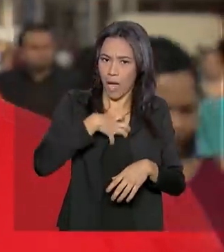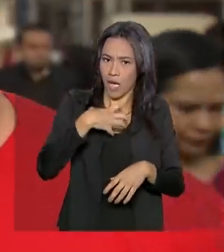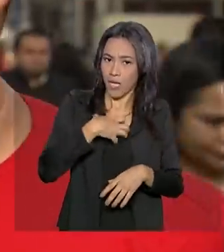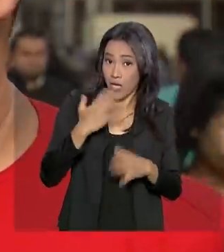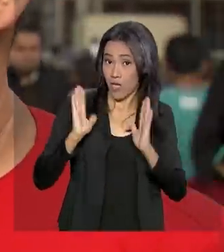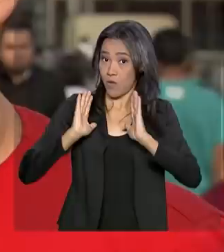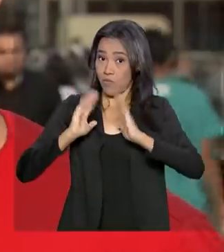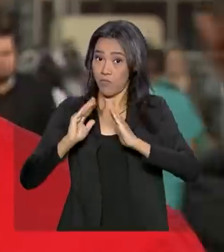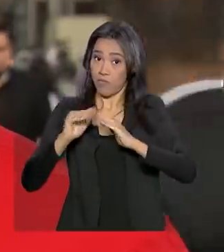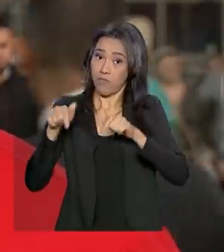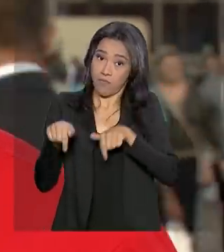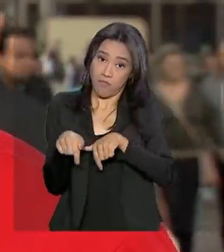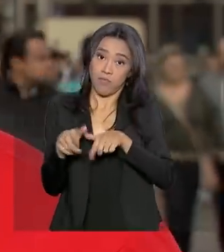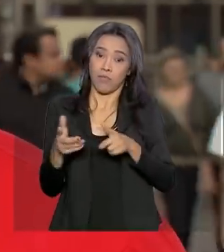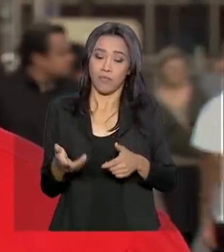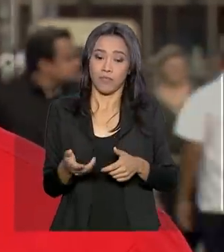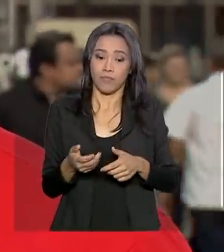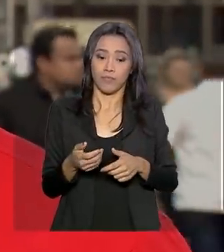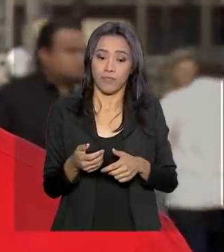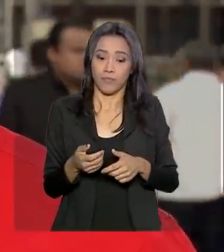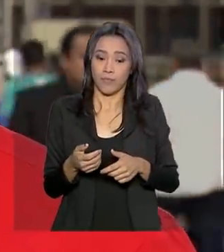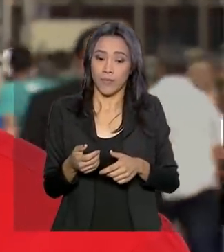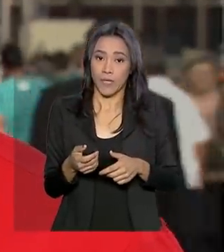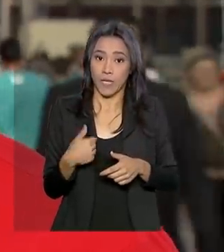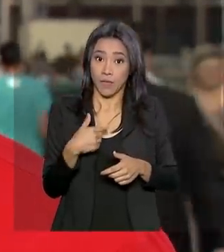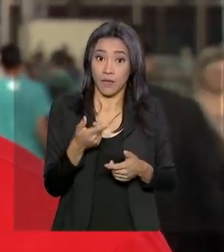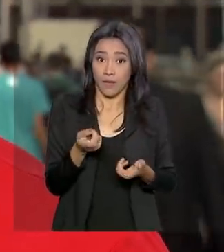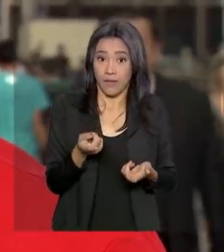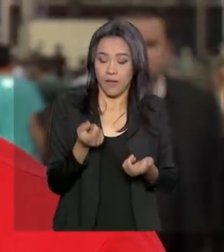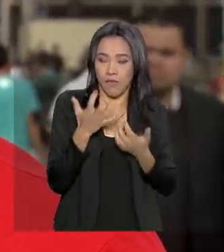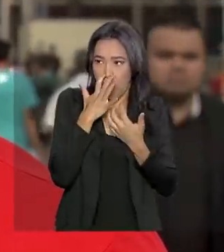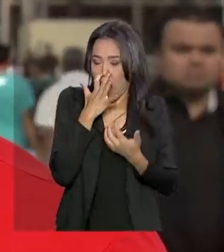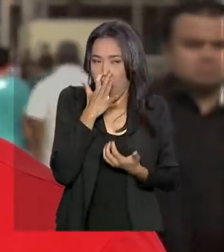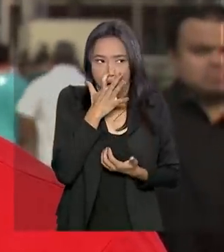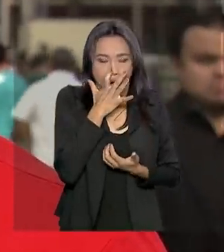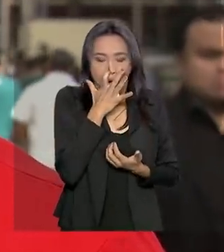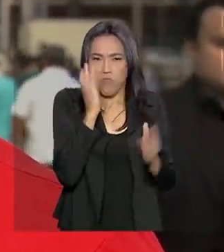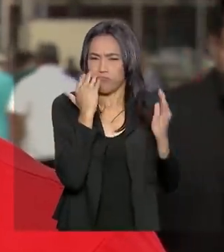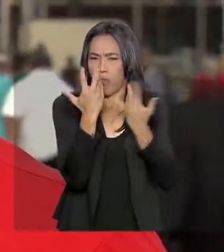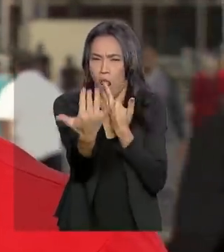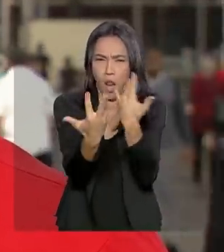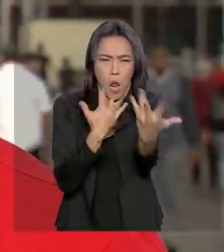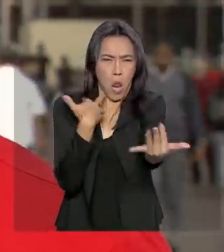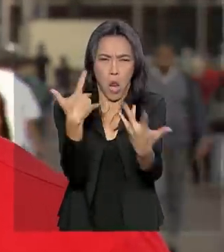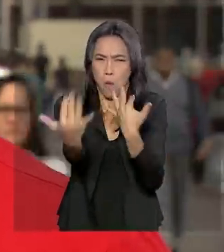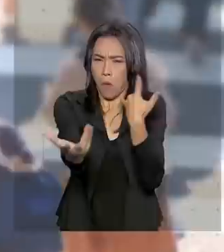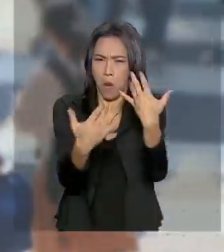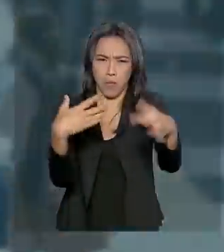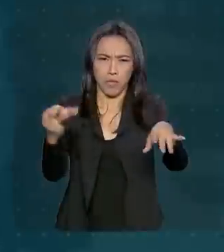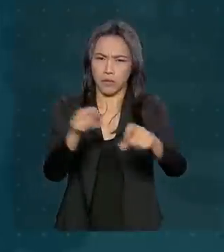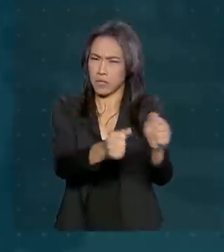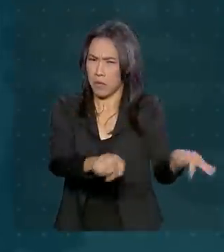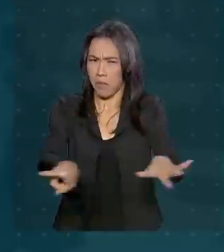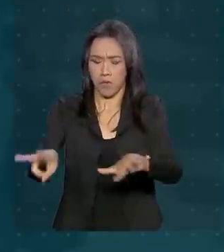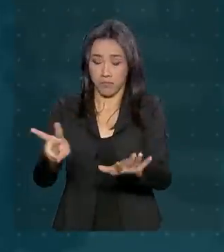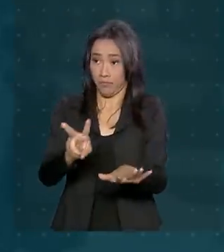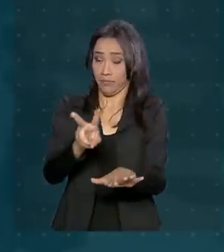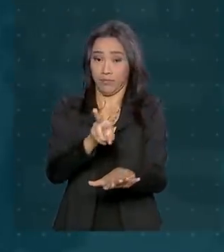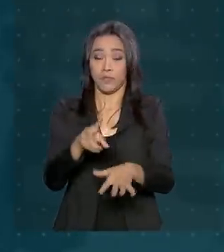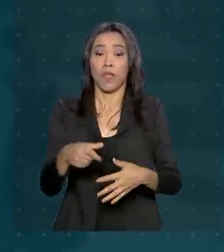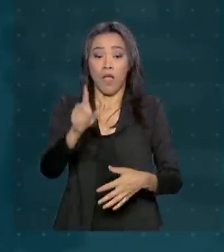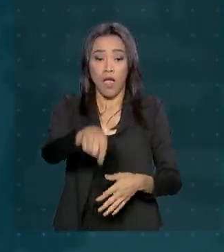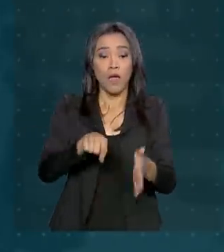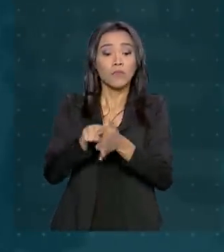moro com 30 anos. E assim, eu fico com besta de ver a quantidade de gente durante a semana. O dado faz parte da